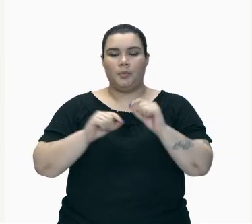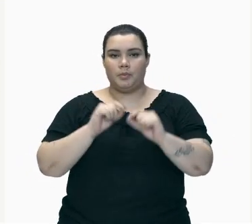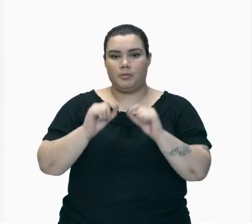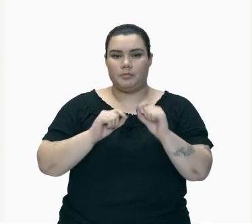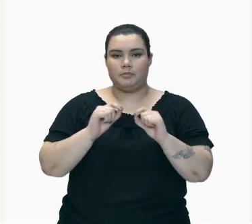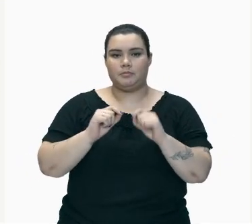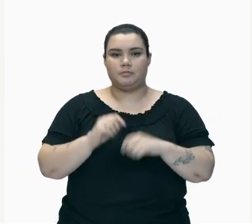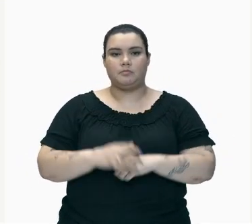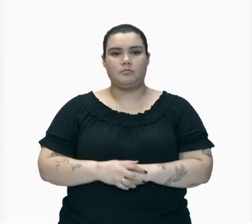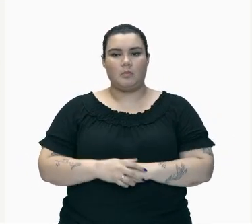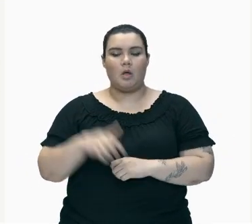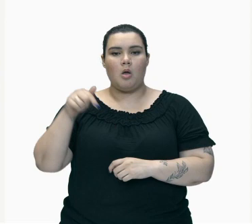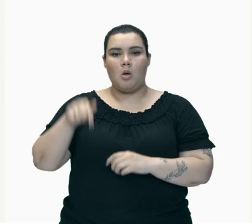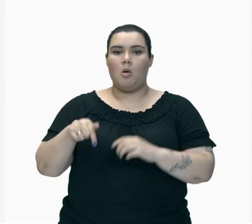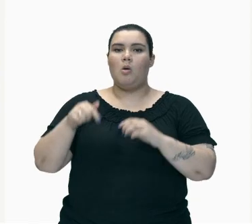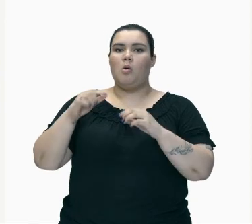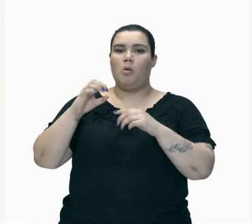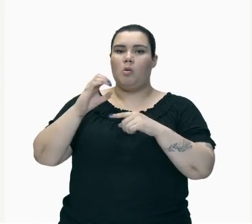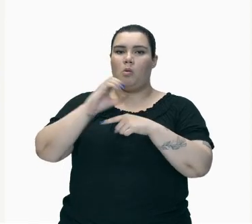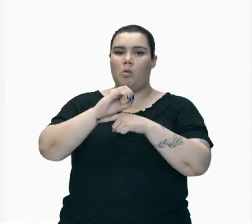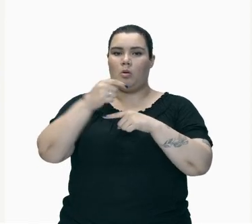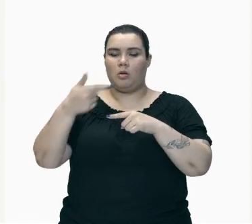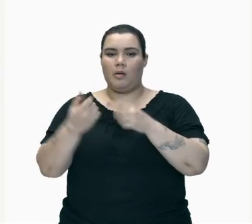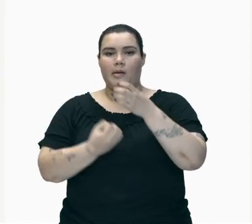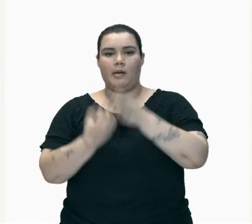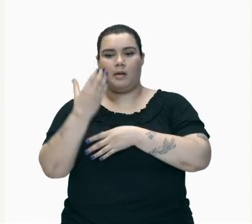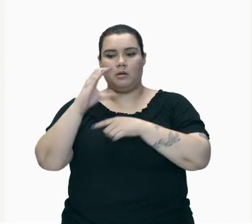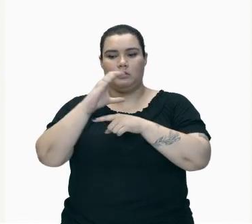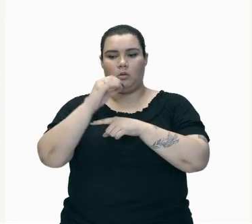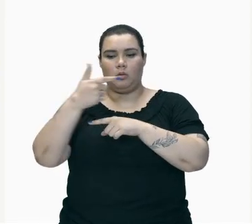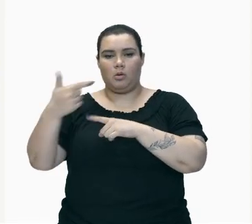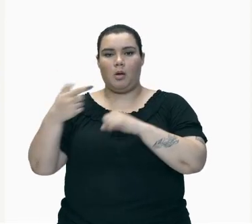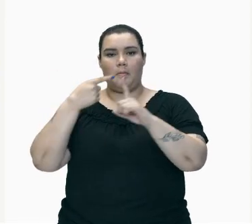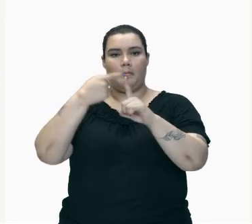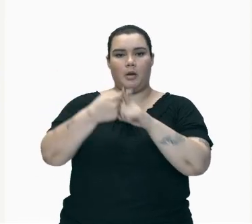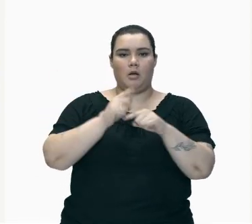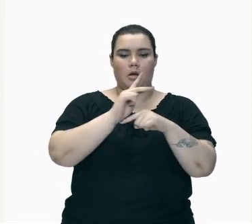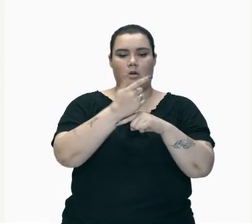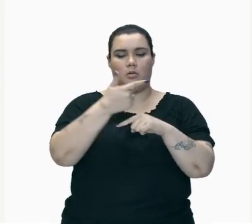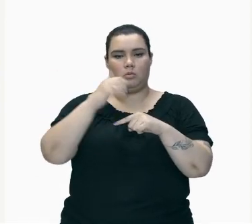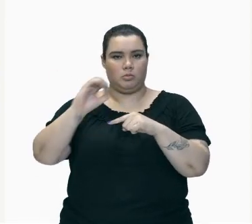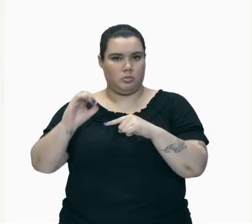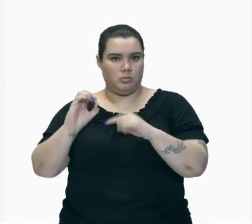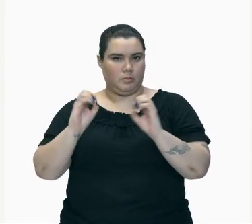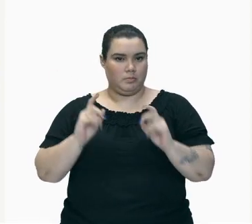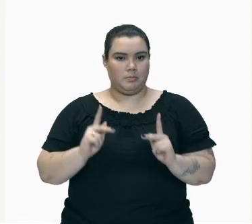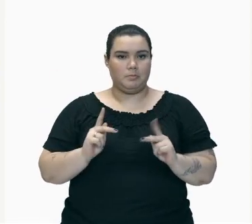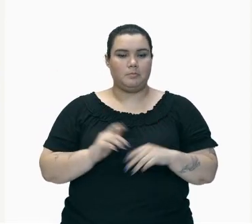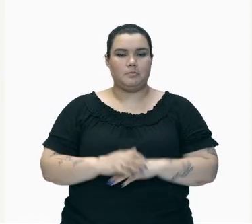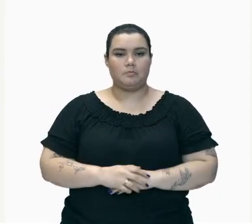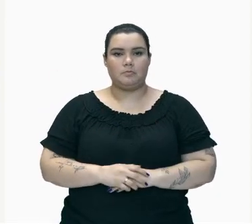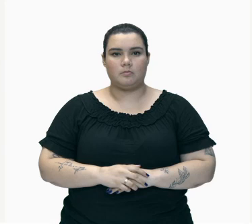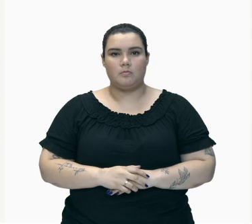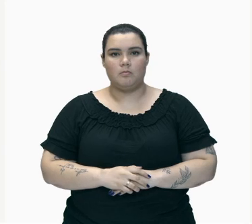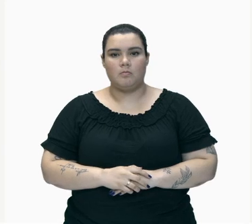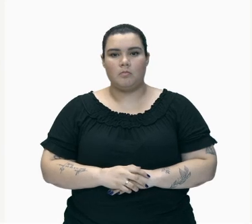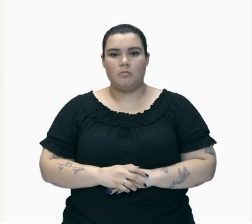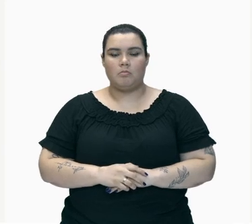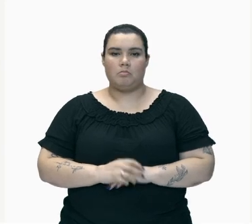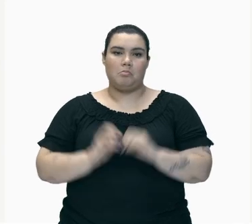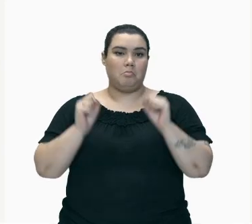reagindo Está Com oxigênio E vai Produzir CO2 E água Exatamente Tá Mas pode